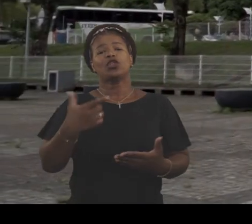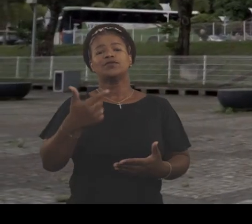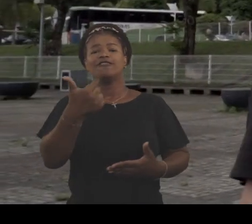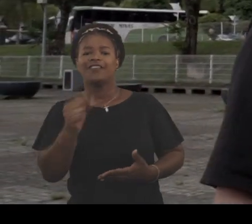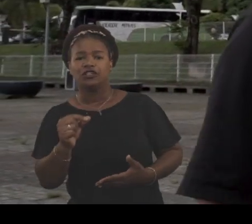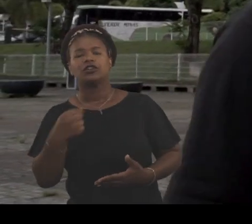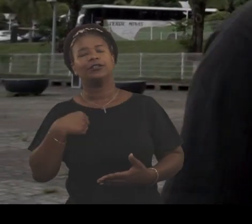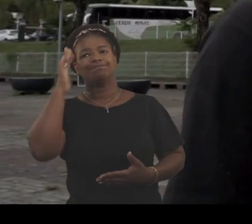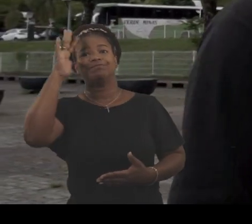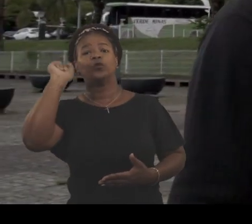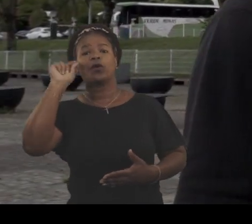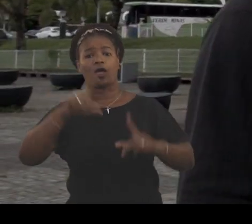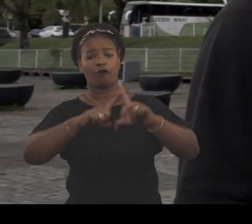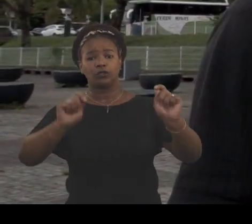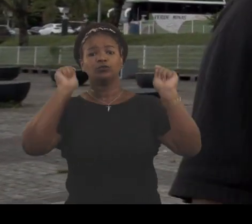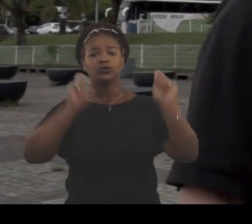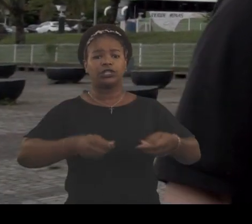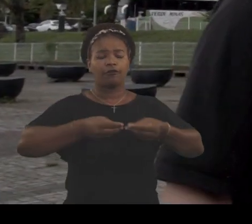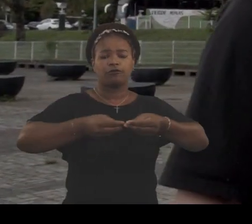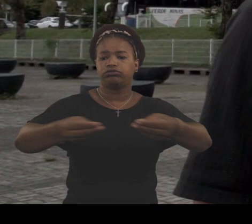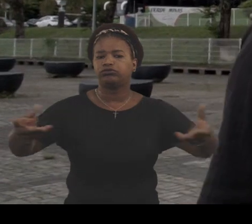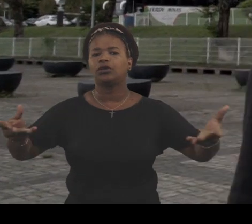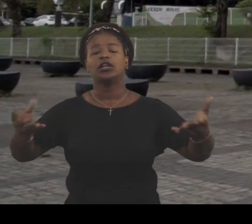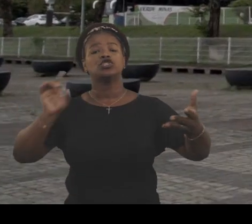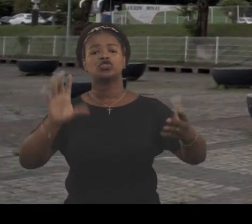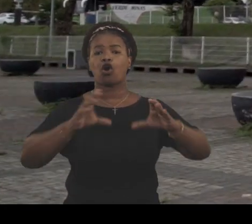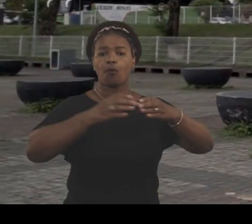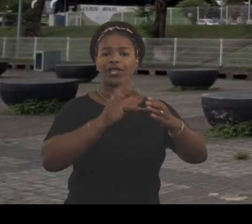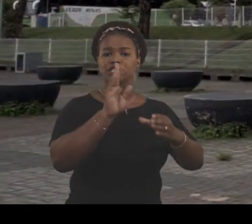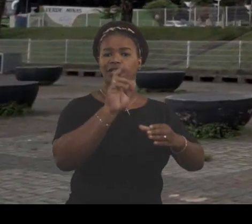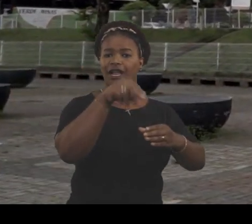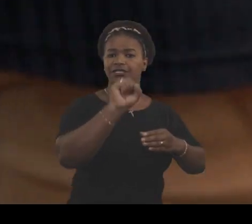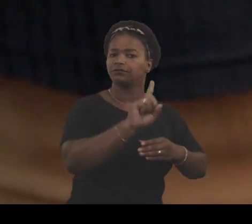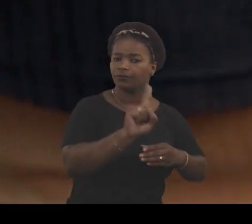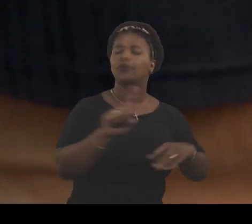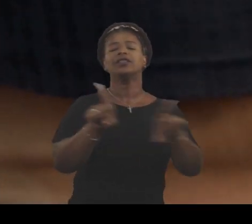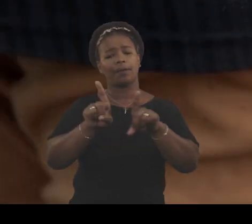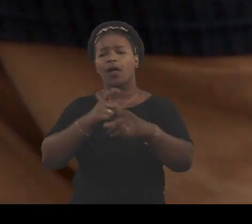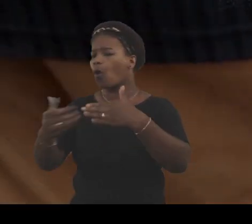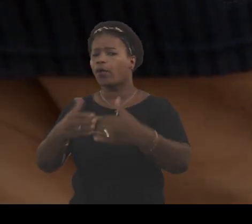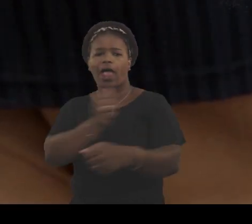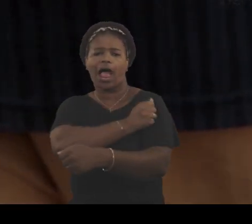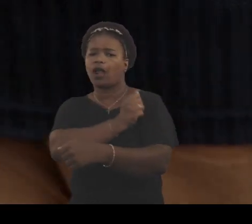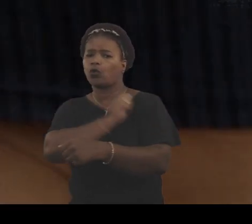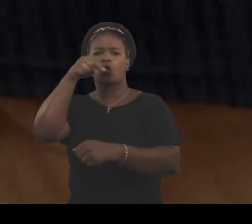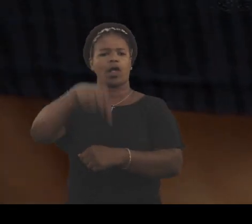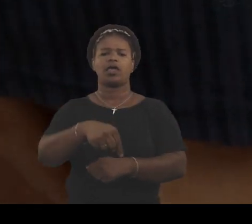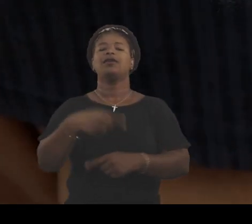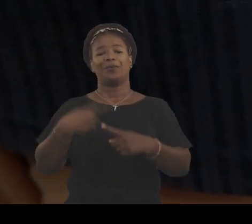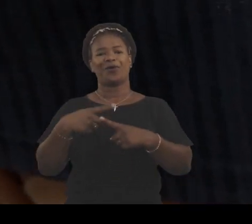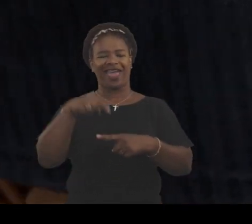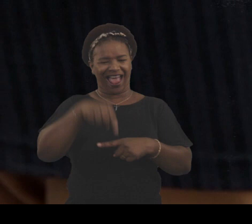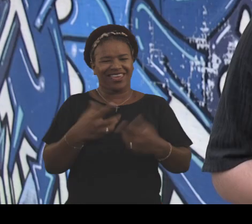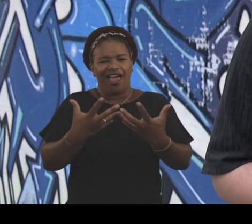O meu desejo para 2020 é que a UFJF continue concedendo essas oportunidades, não só para a comunidade trans, como para qualquer aluno da instituição,